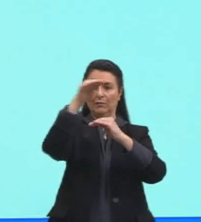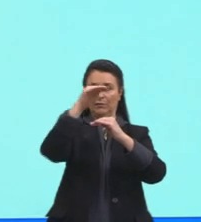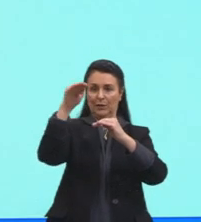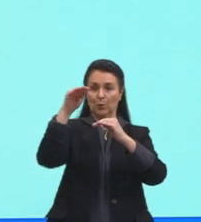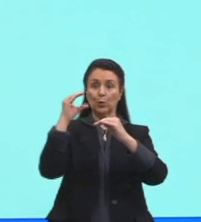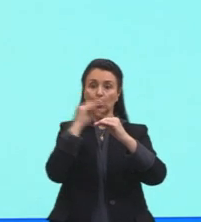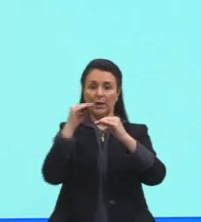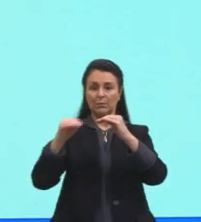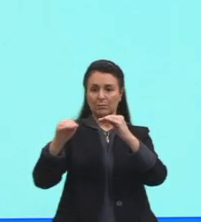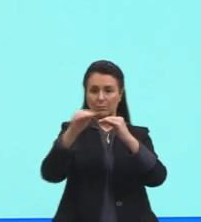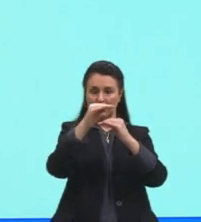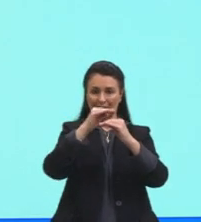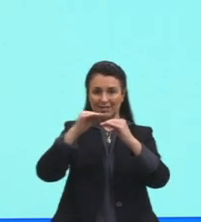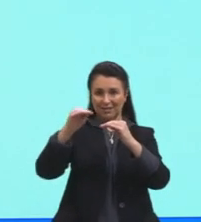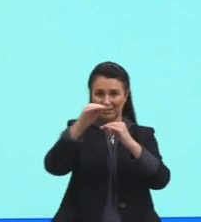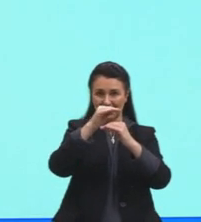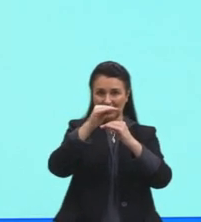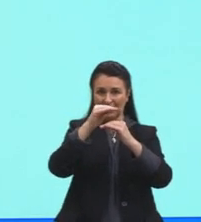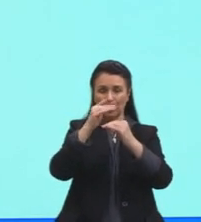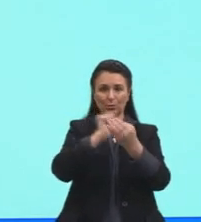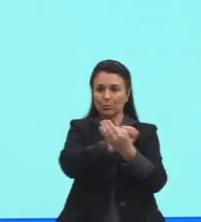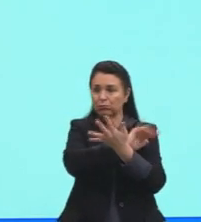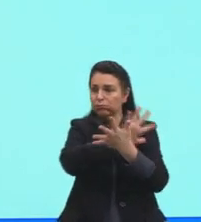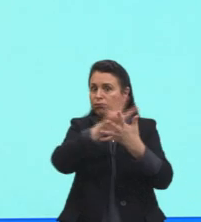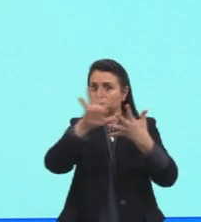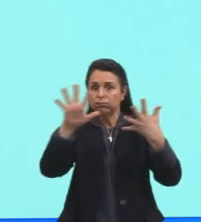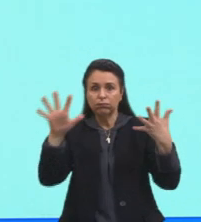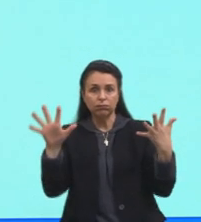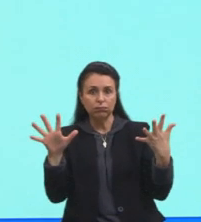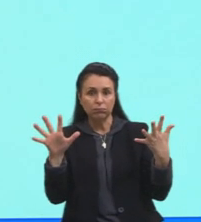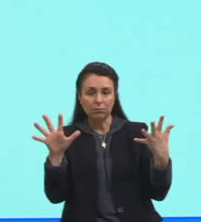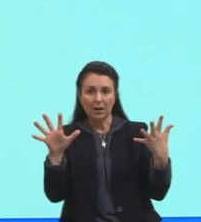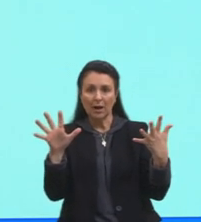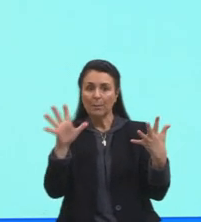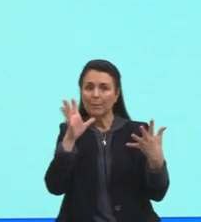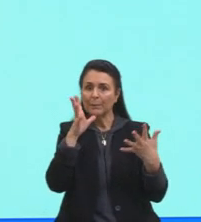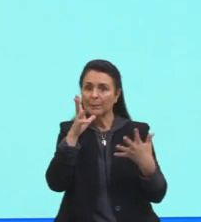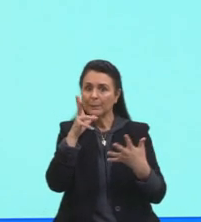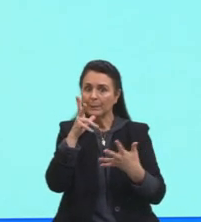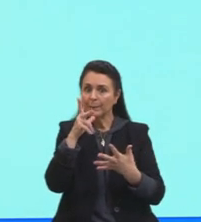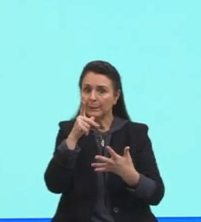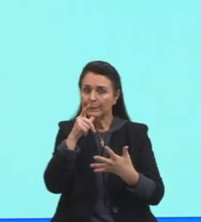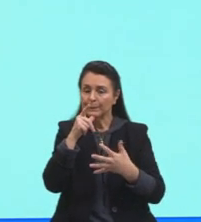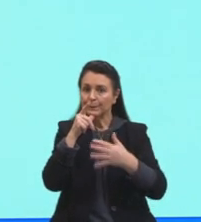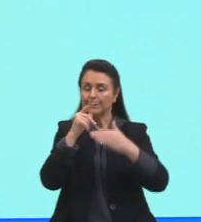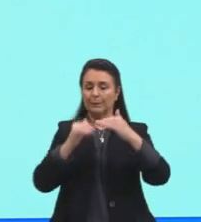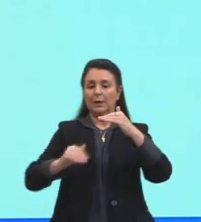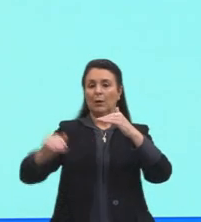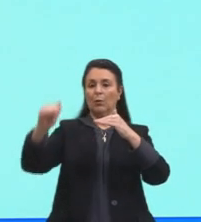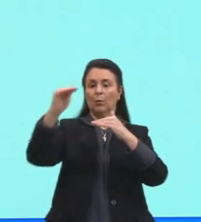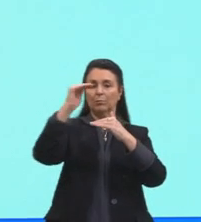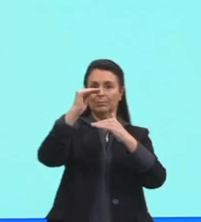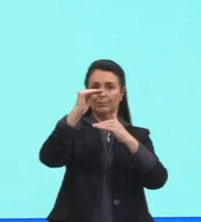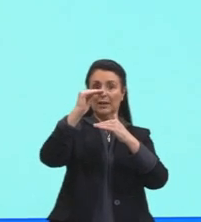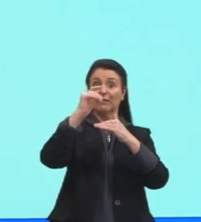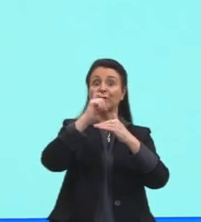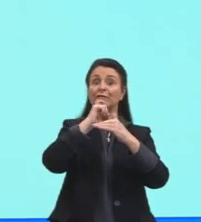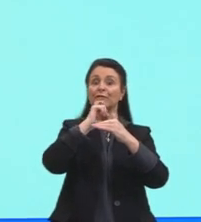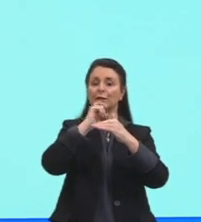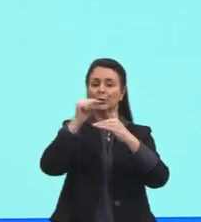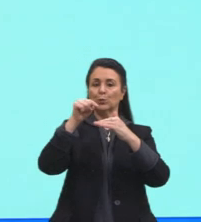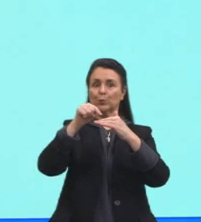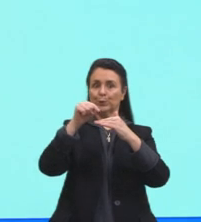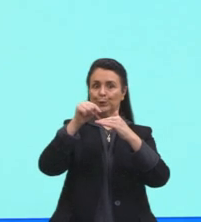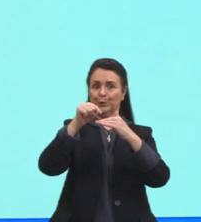rapidez, essa fluidez, né, mais devagar, então tu vai ter um ar mais quente sobre essa, essa, esse